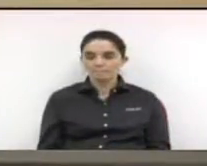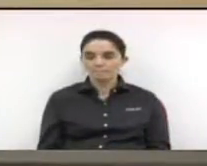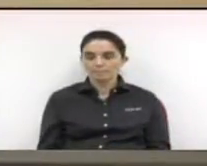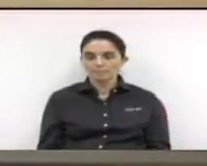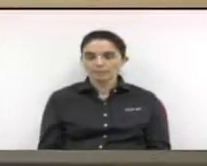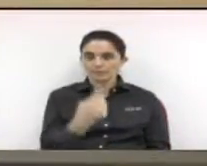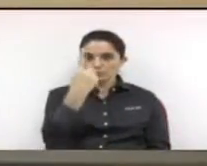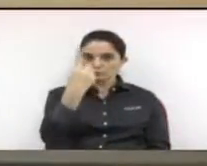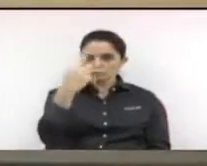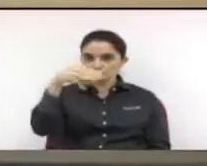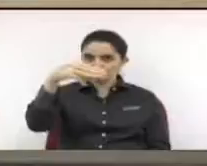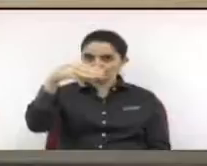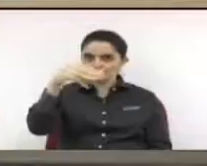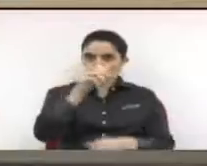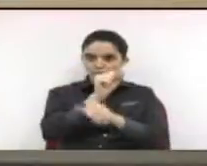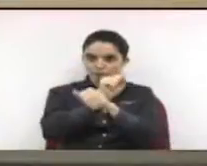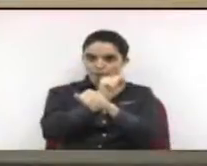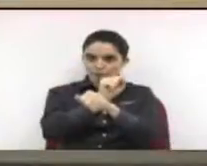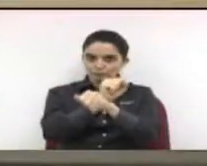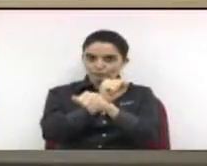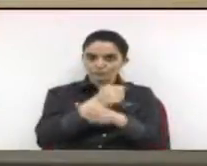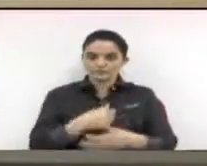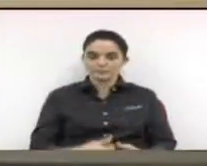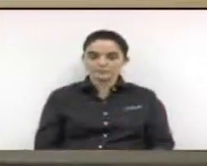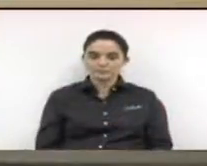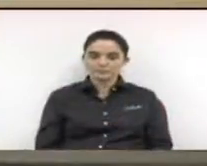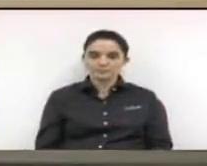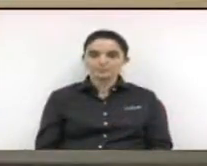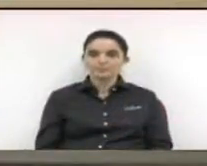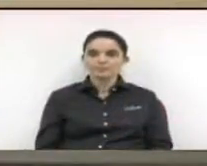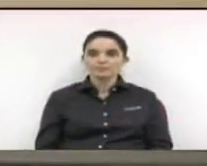Um minuto de suspensão